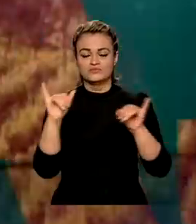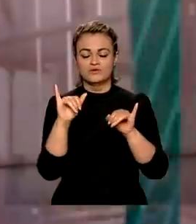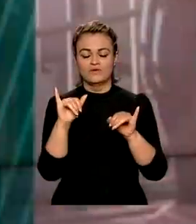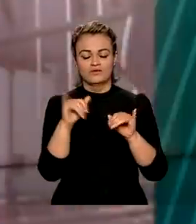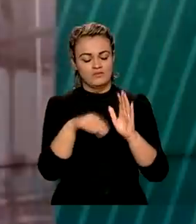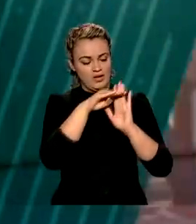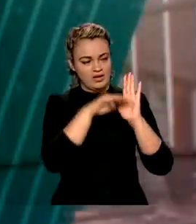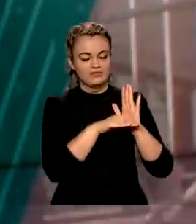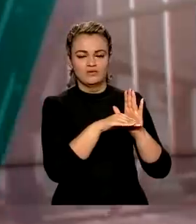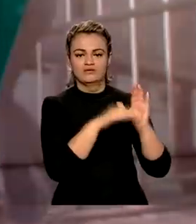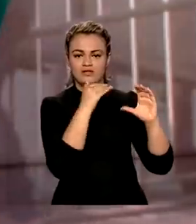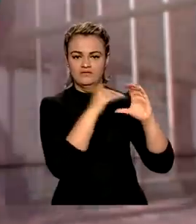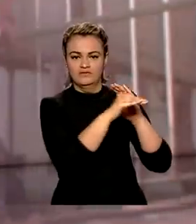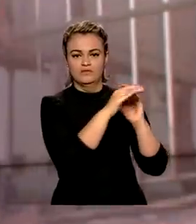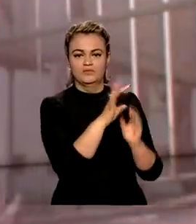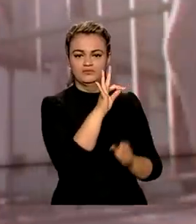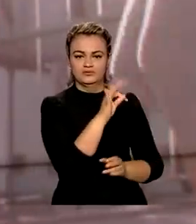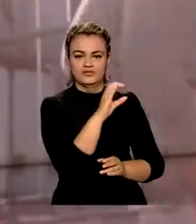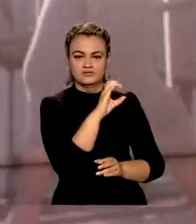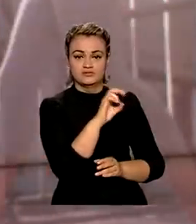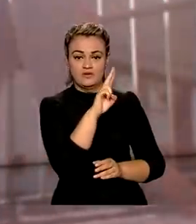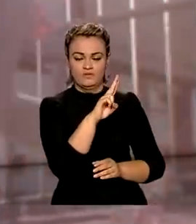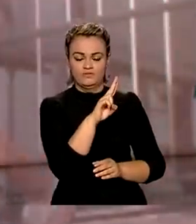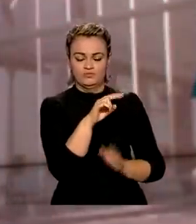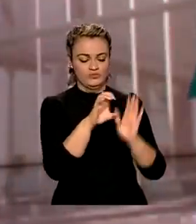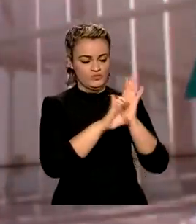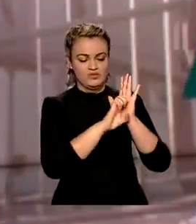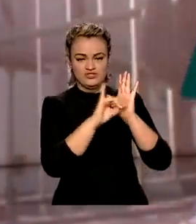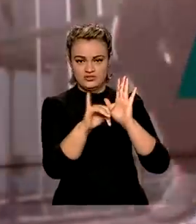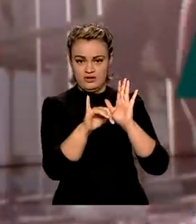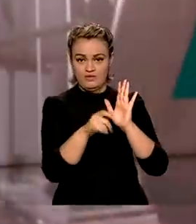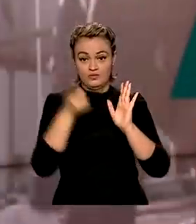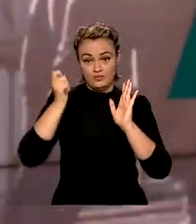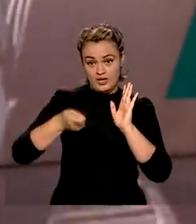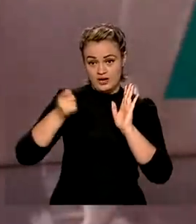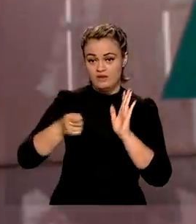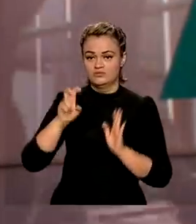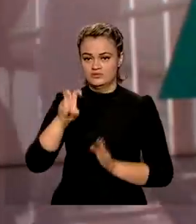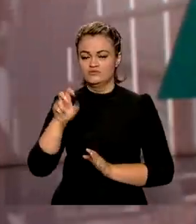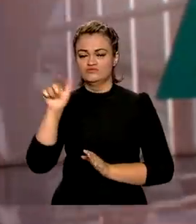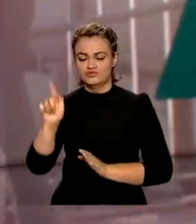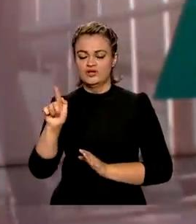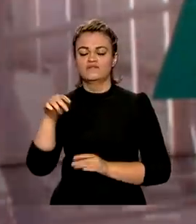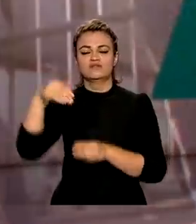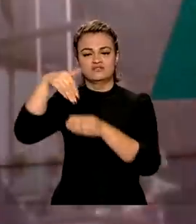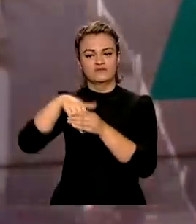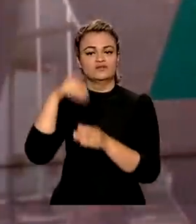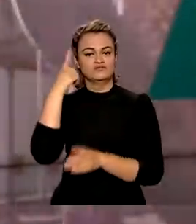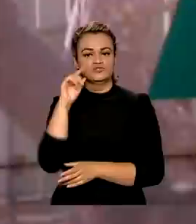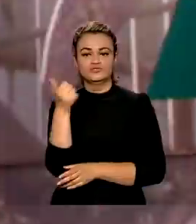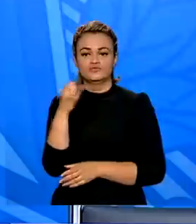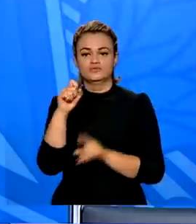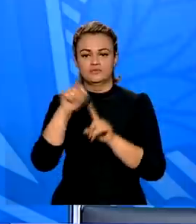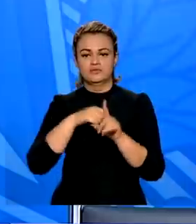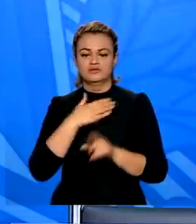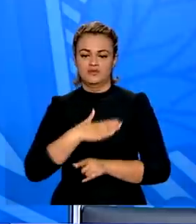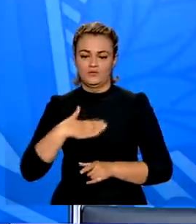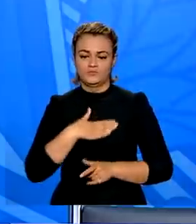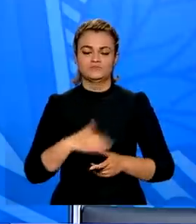o relatório do Tribunal de Contas da União sobre o edital para o leilão do 5G será votado em 18 de agosto.